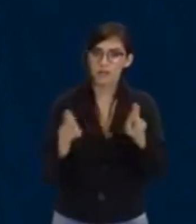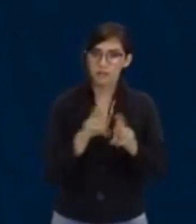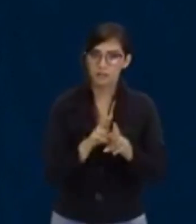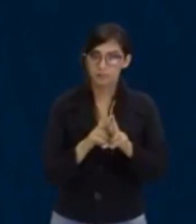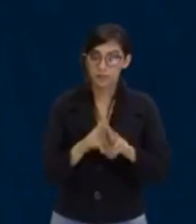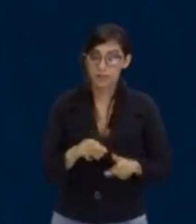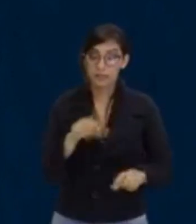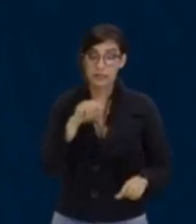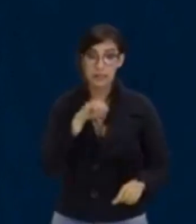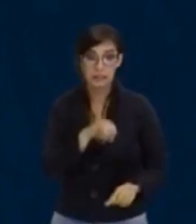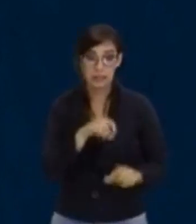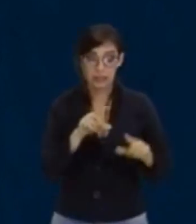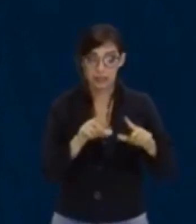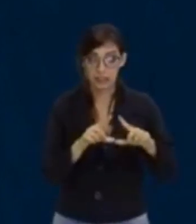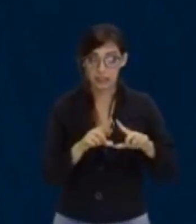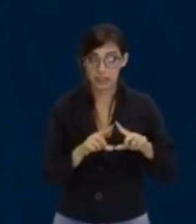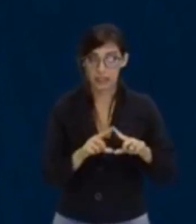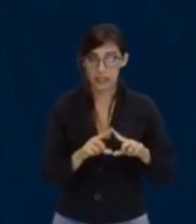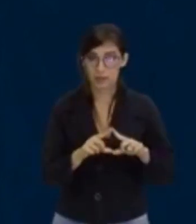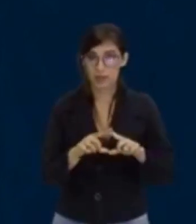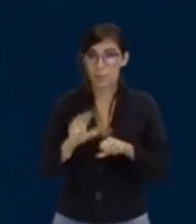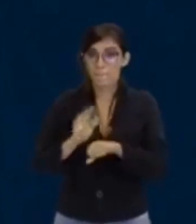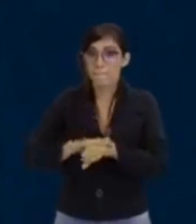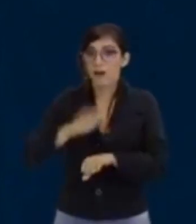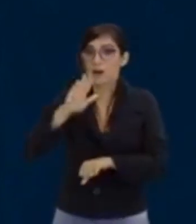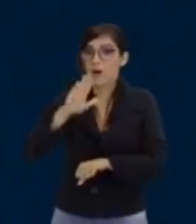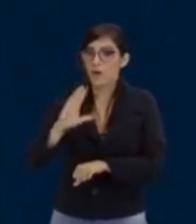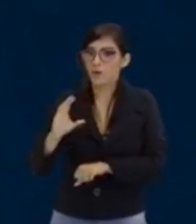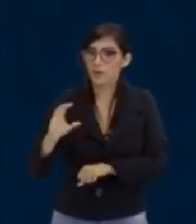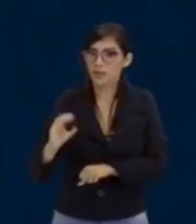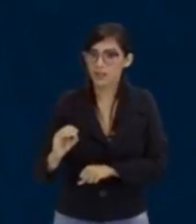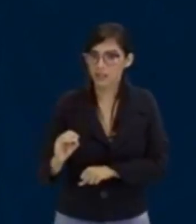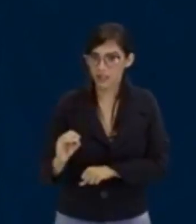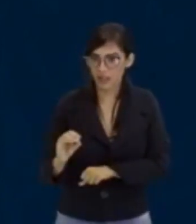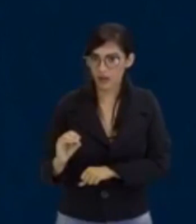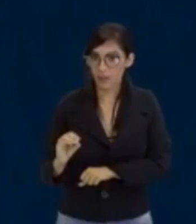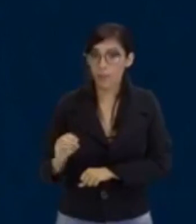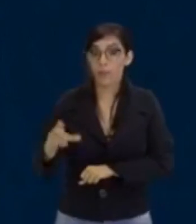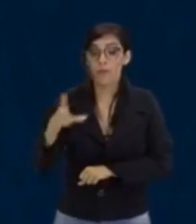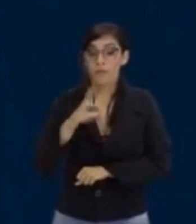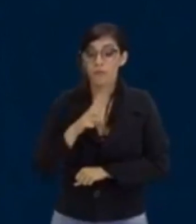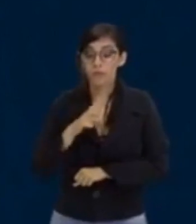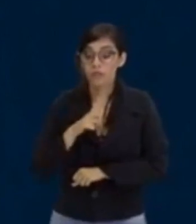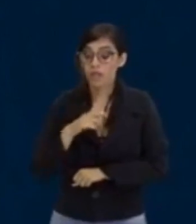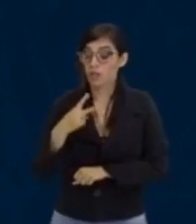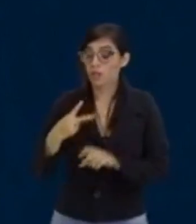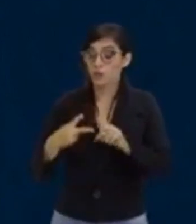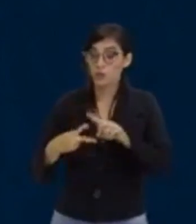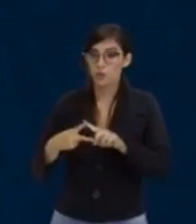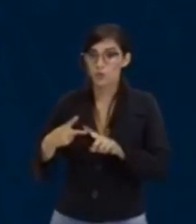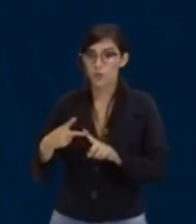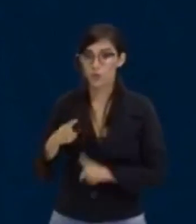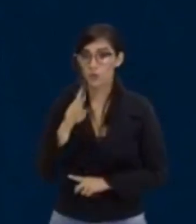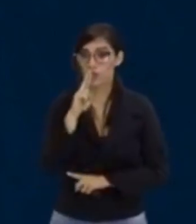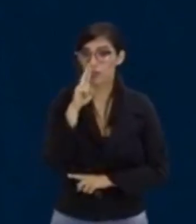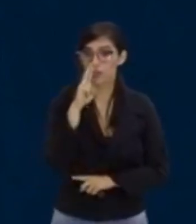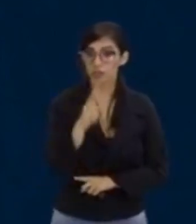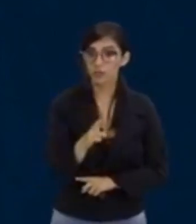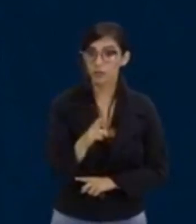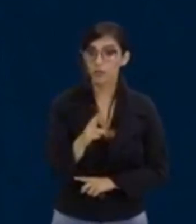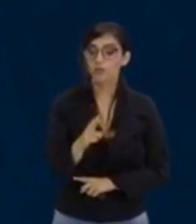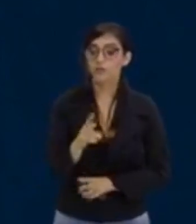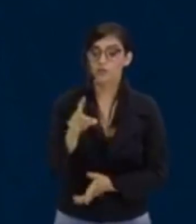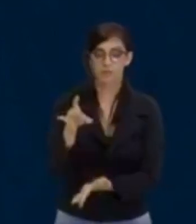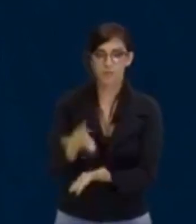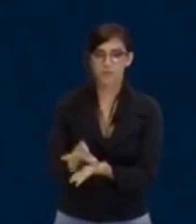se ele for um número positivo, eu vou ter aí duas respostas, duas raízes reais e